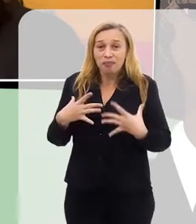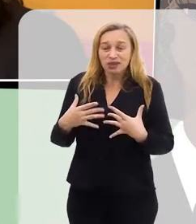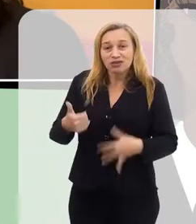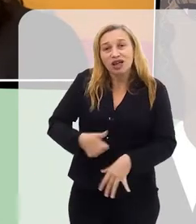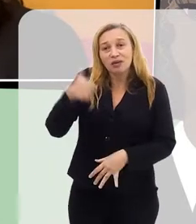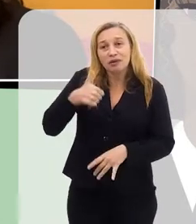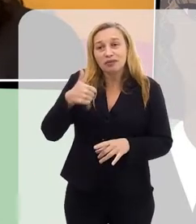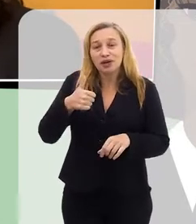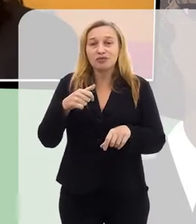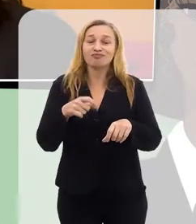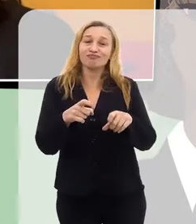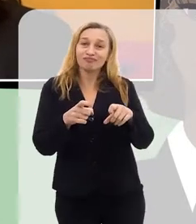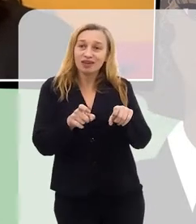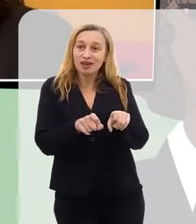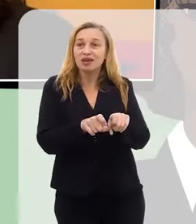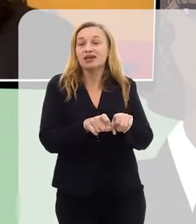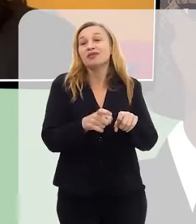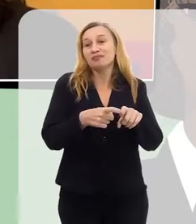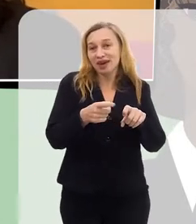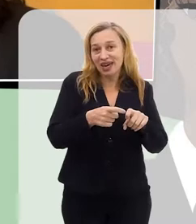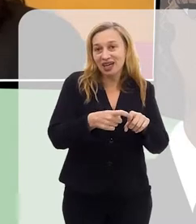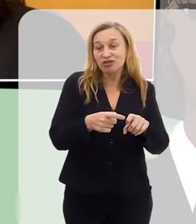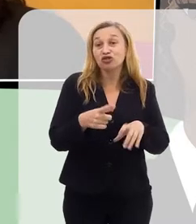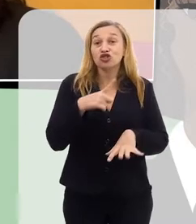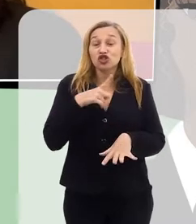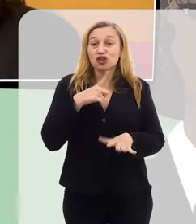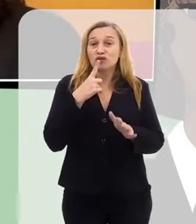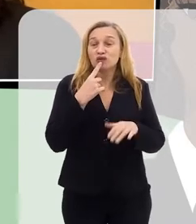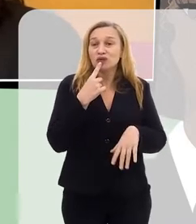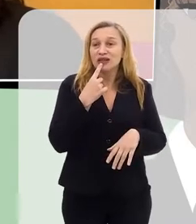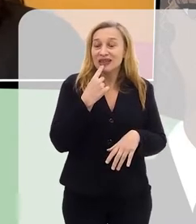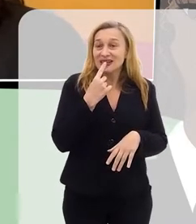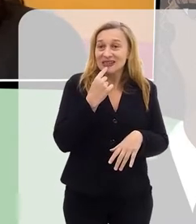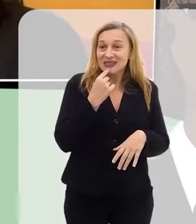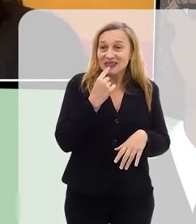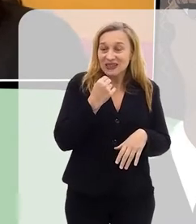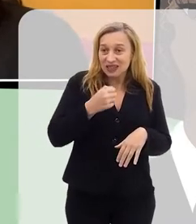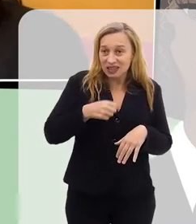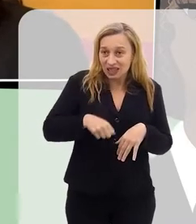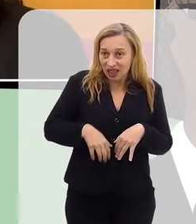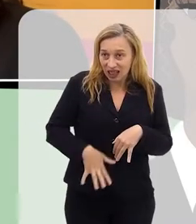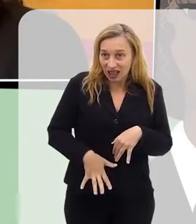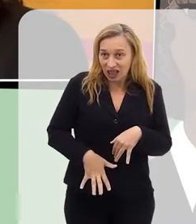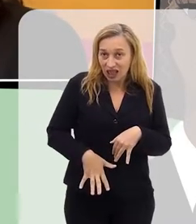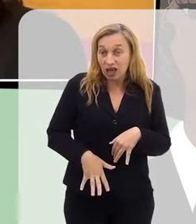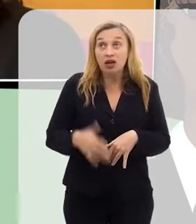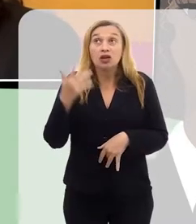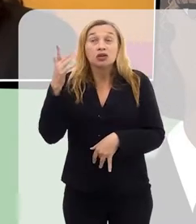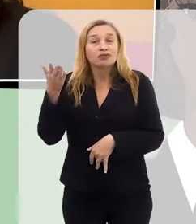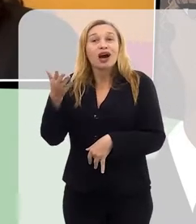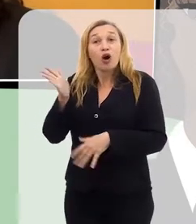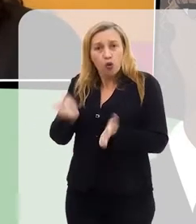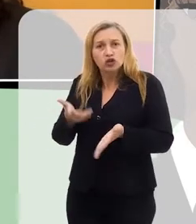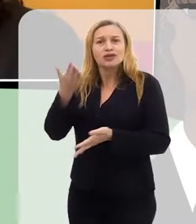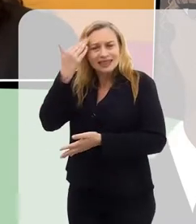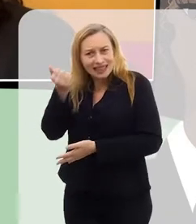médico. Eu tive um sangramento. Que hoje eu sei que era um sangramento perfeitamente normal e esperado para aquela idade gestacional.